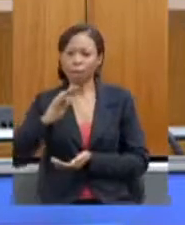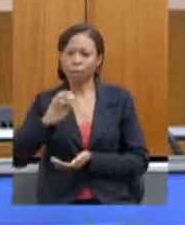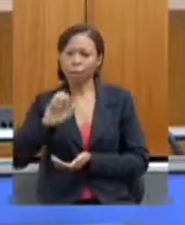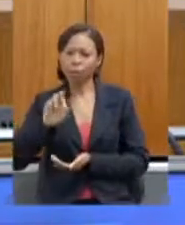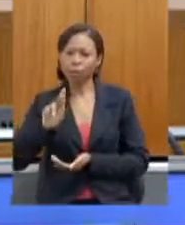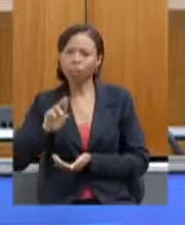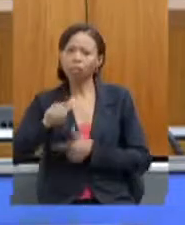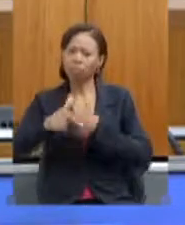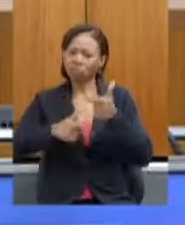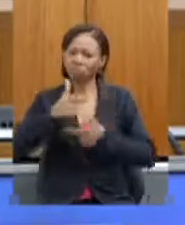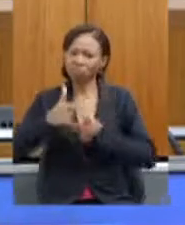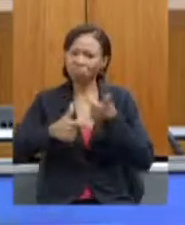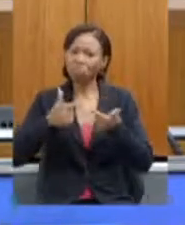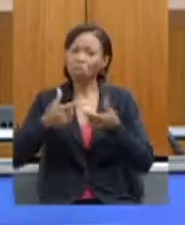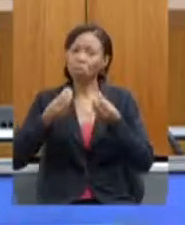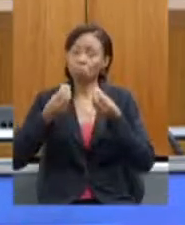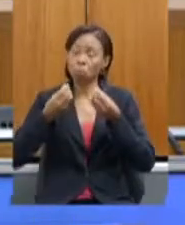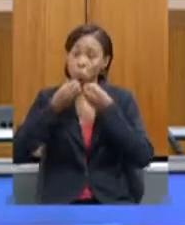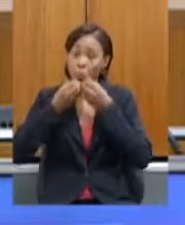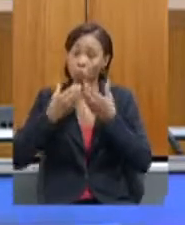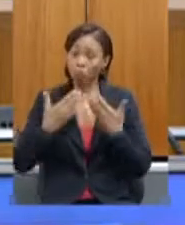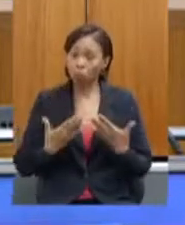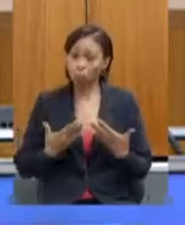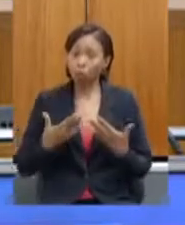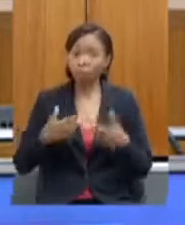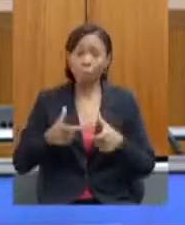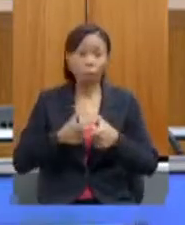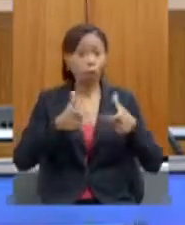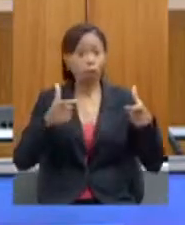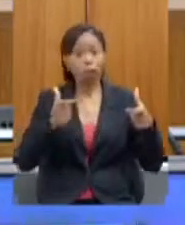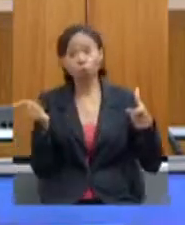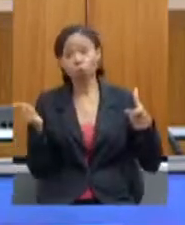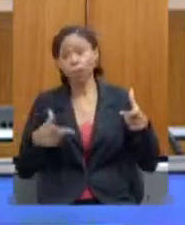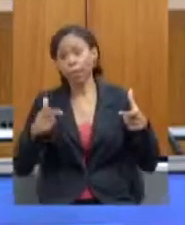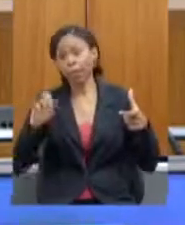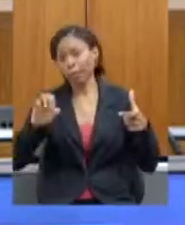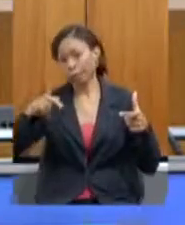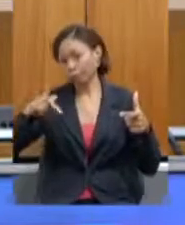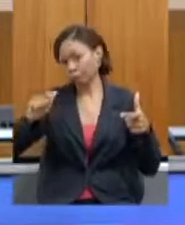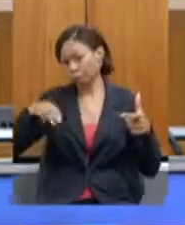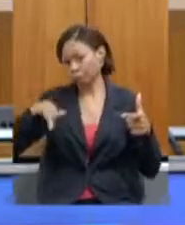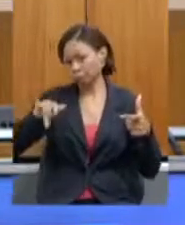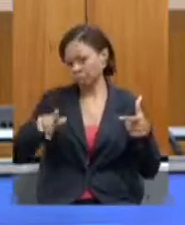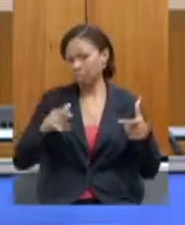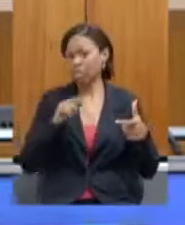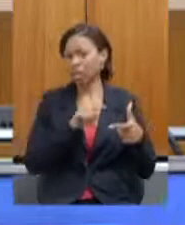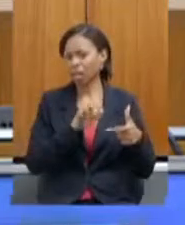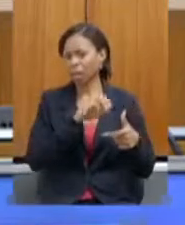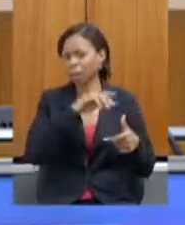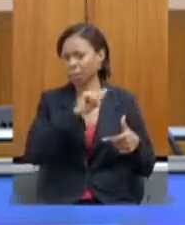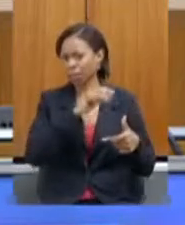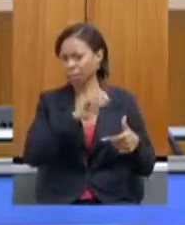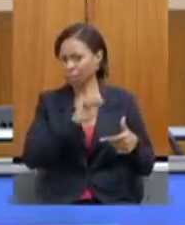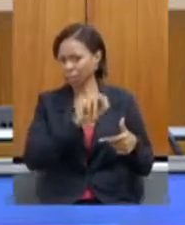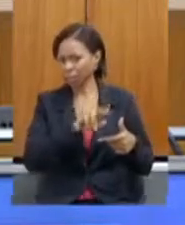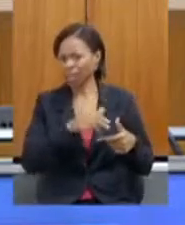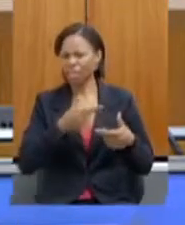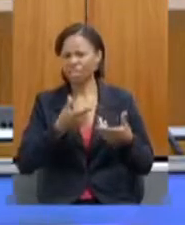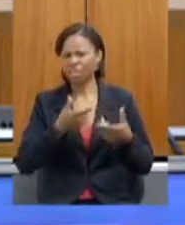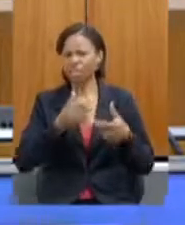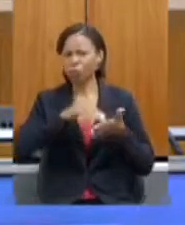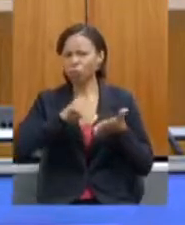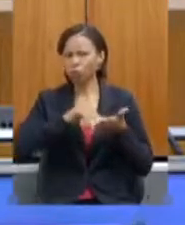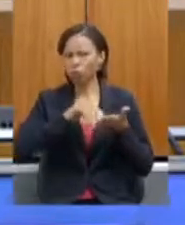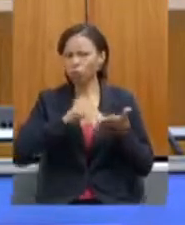tem uma capitalidade muito maior do que a própria Pamiga com escritórios espalhados em mais de 790 municípios em quase 800 já